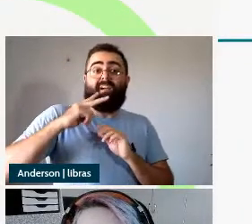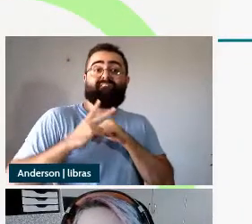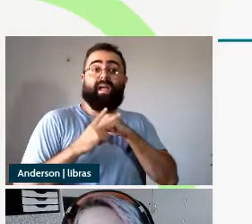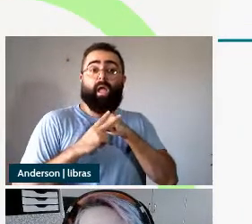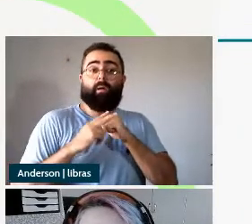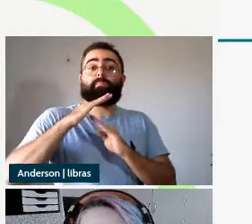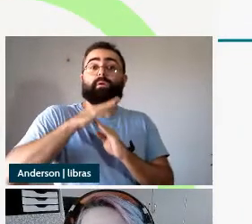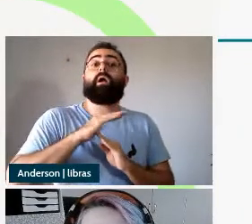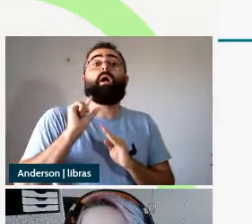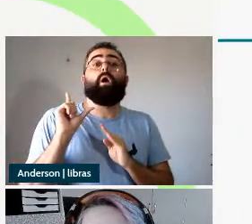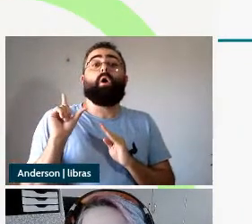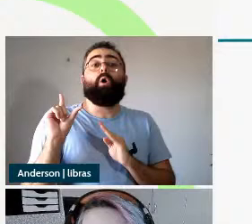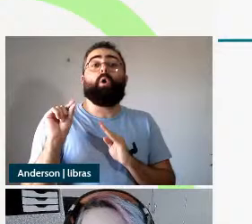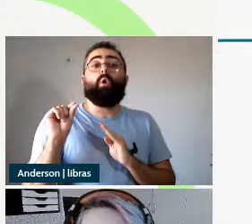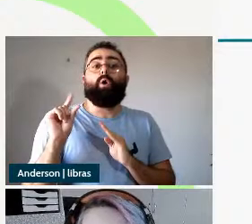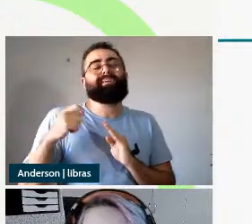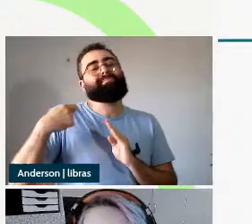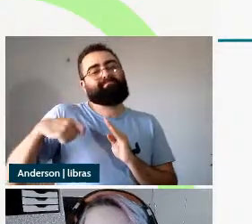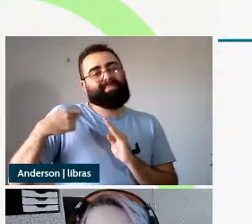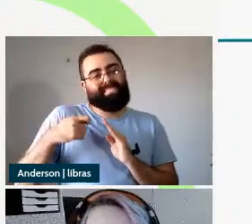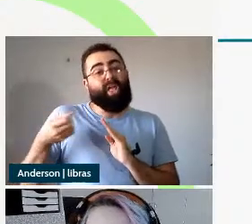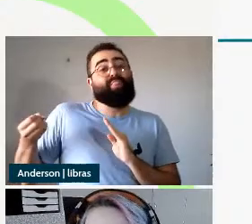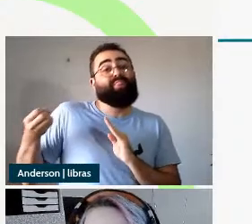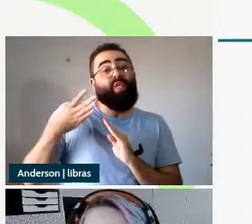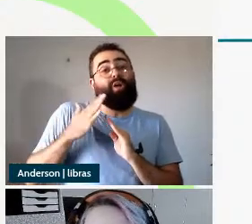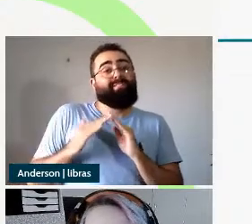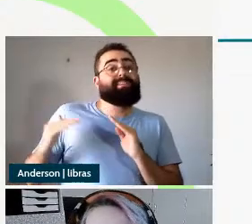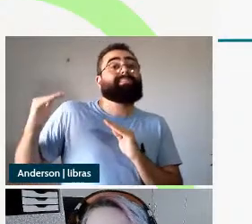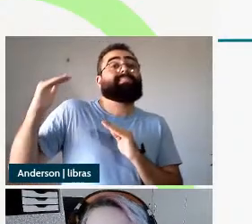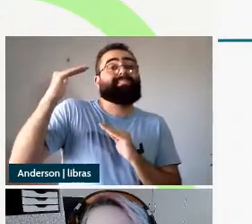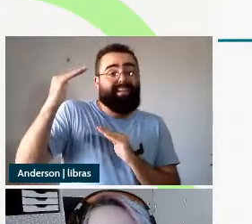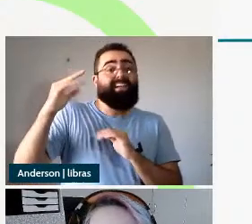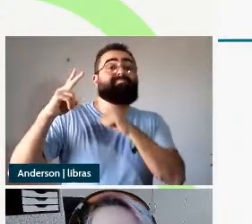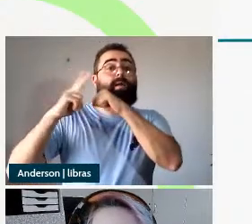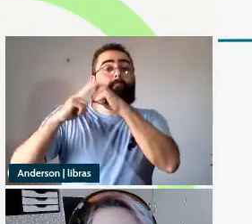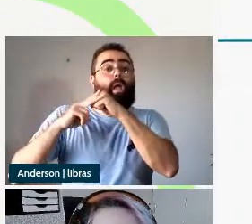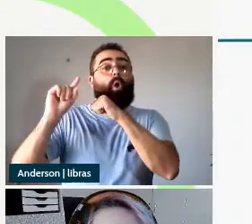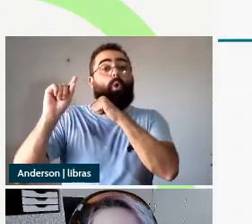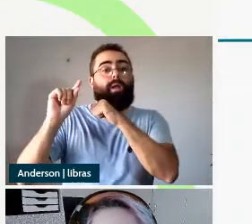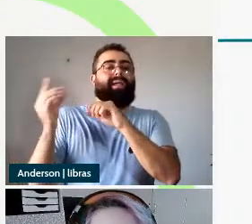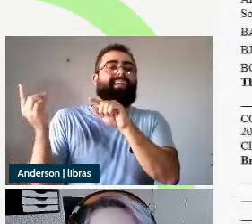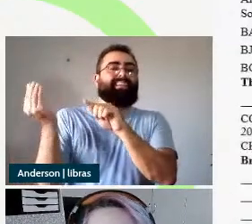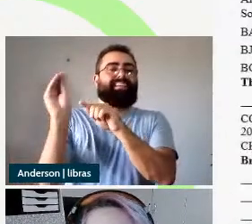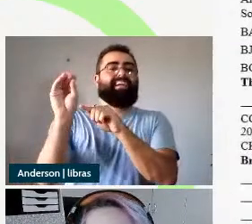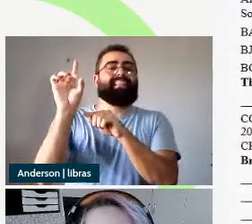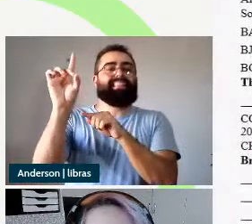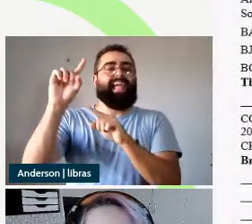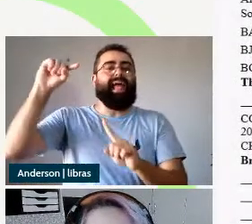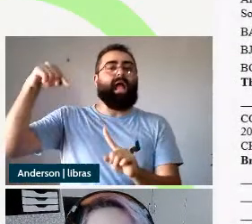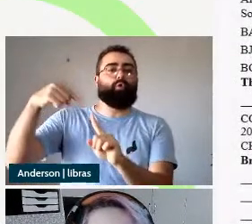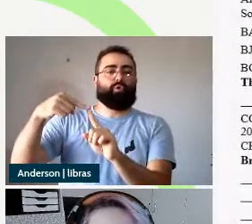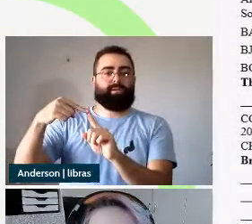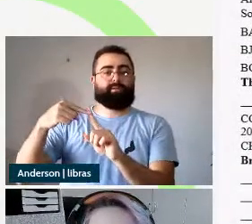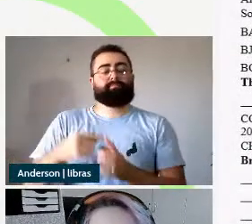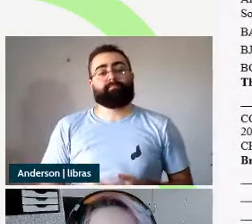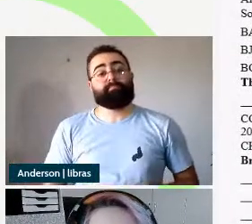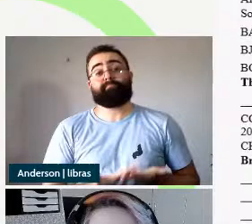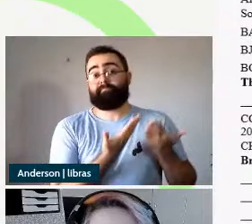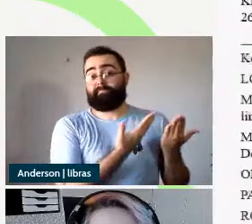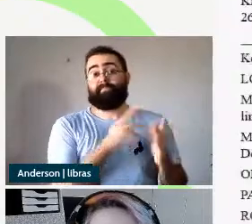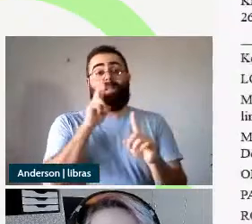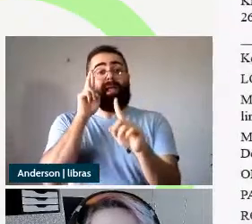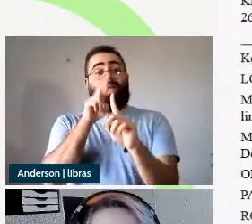o licenciamento de uma nova camada verbal para licenciar a camada T via agree essas são as nossas